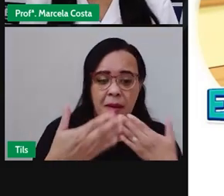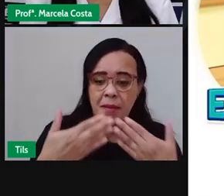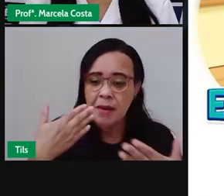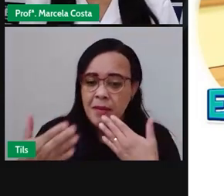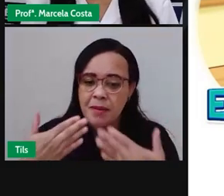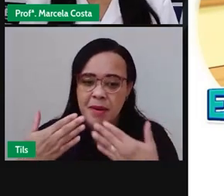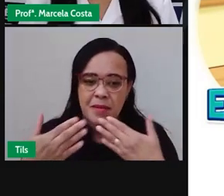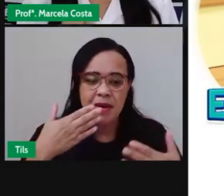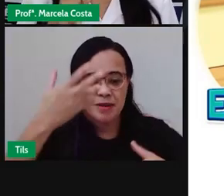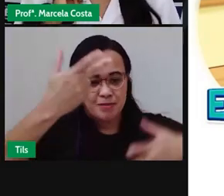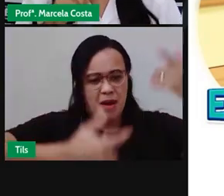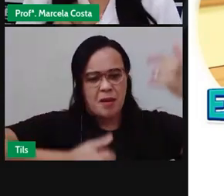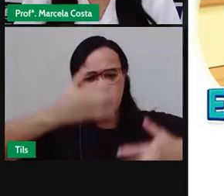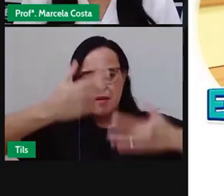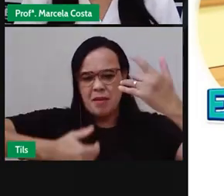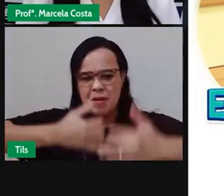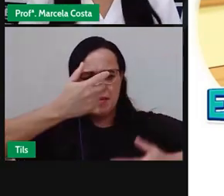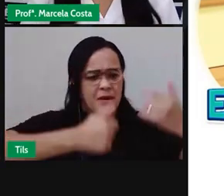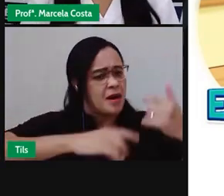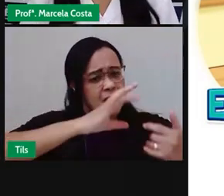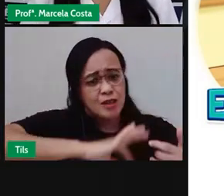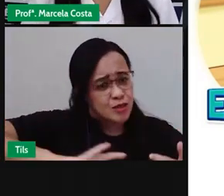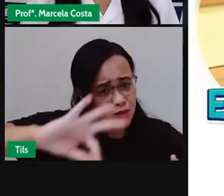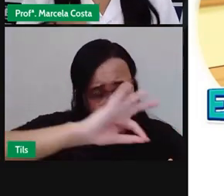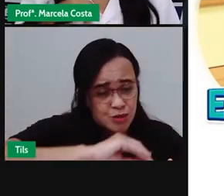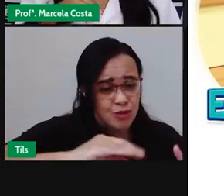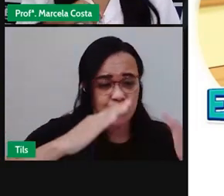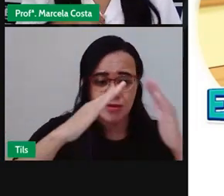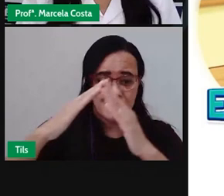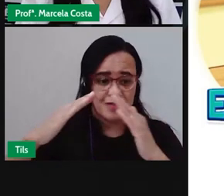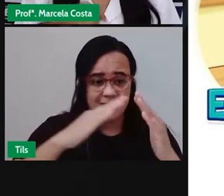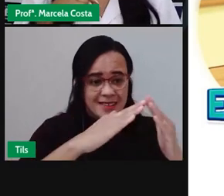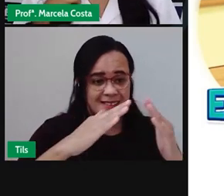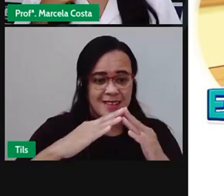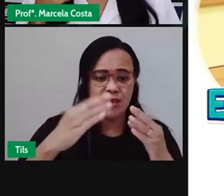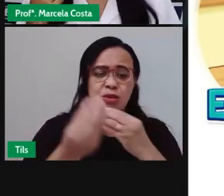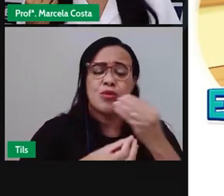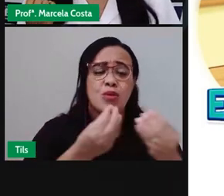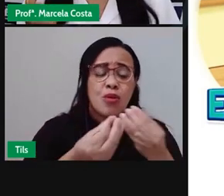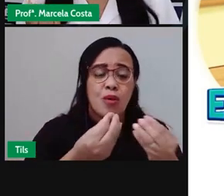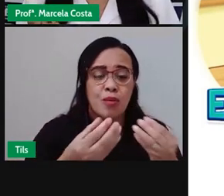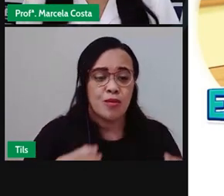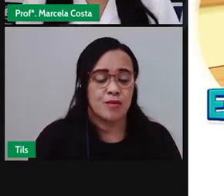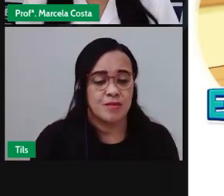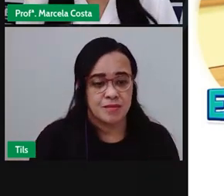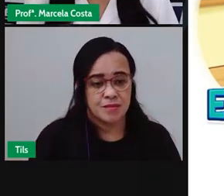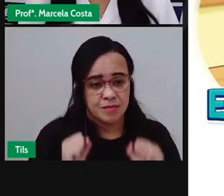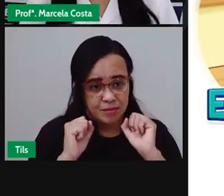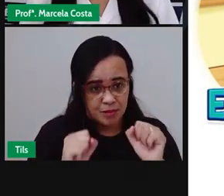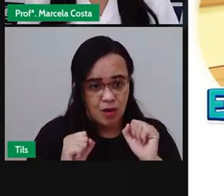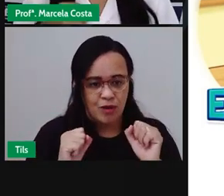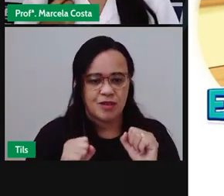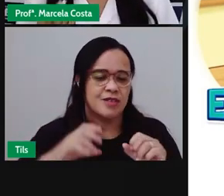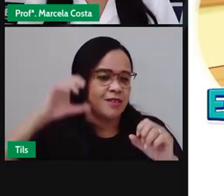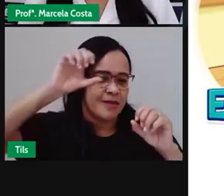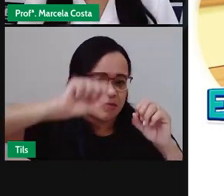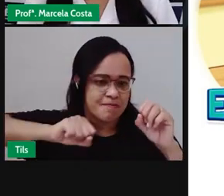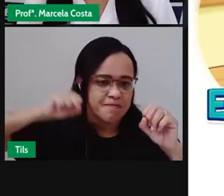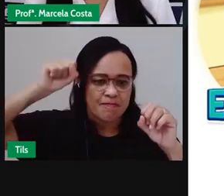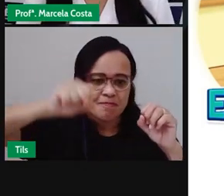campanha pra isso você pode fazer né e gravar áudios